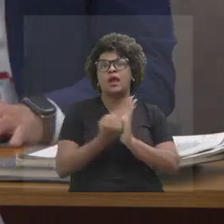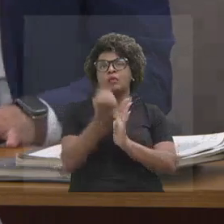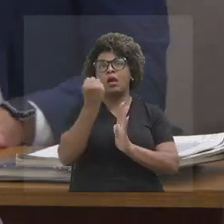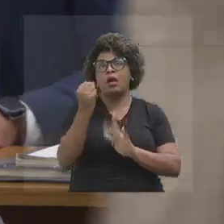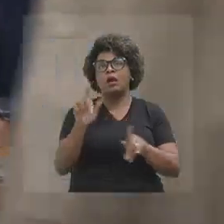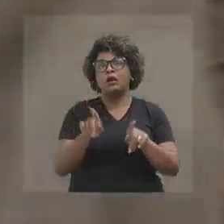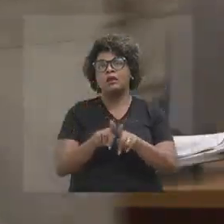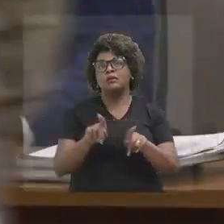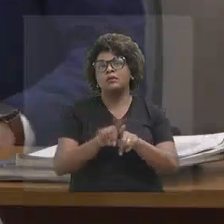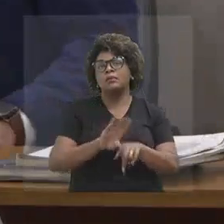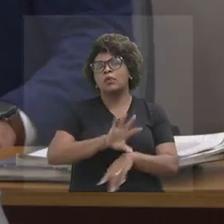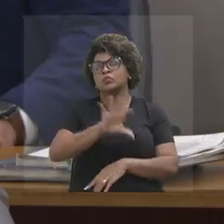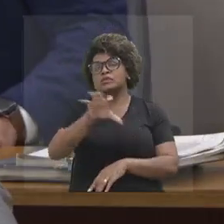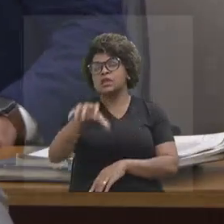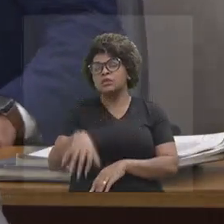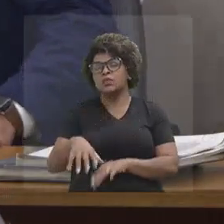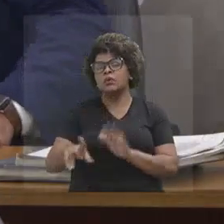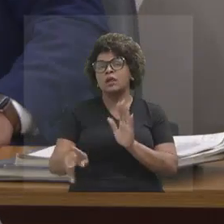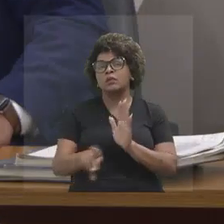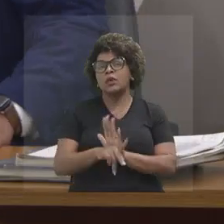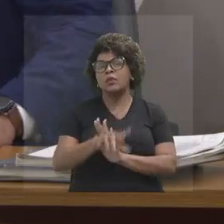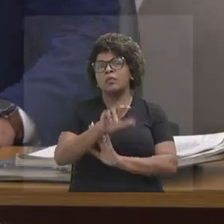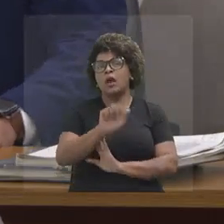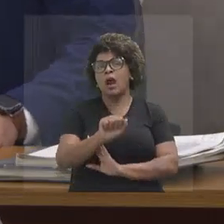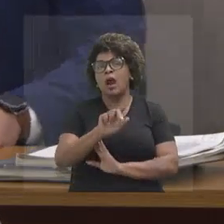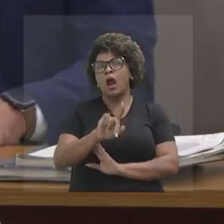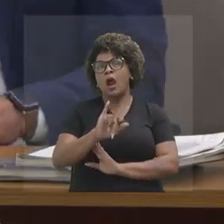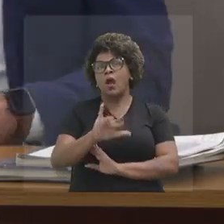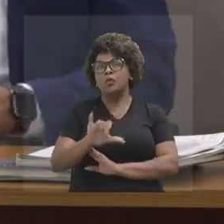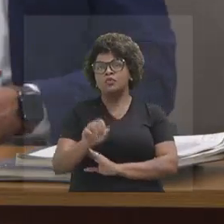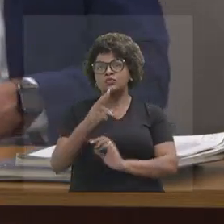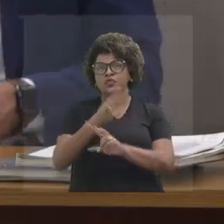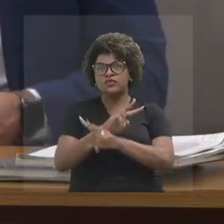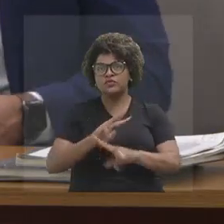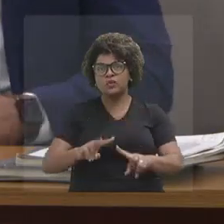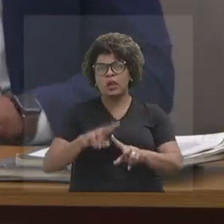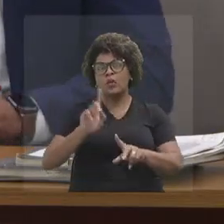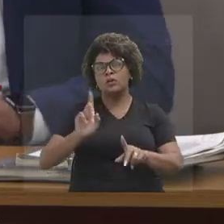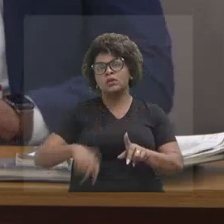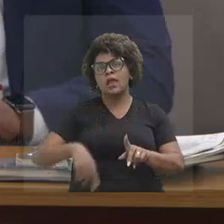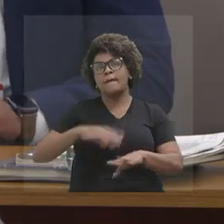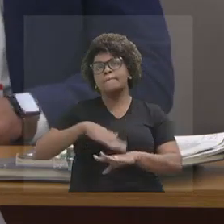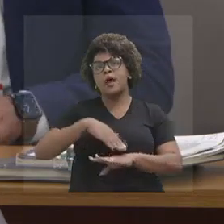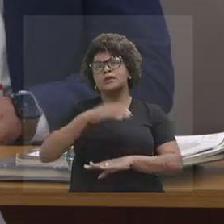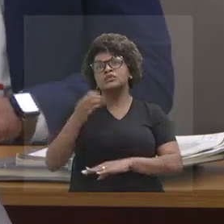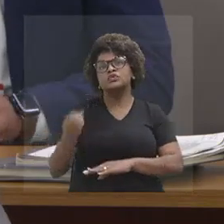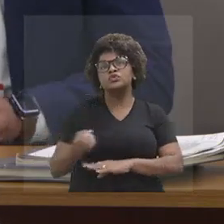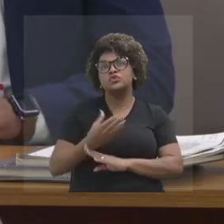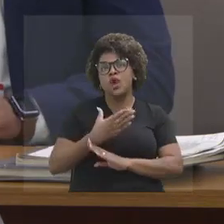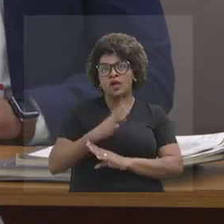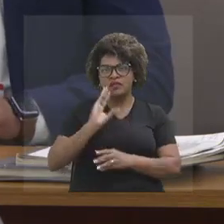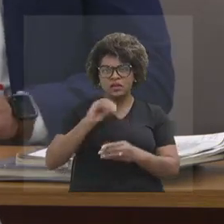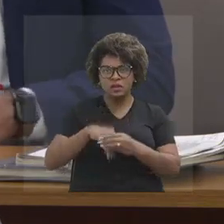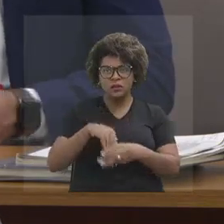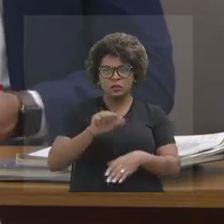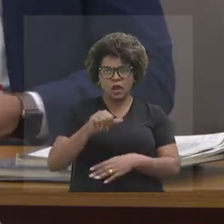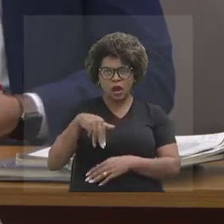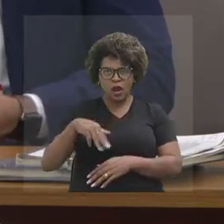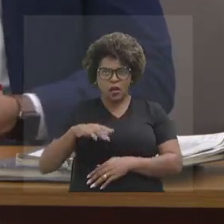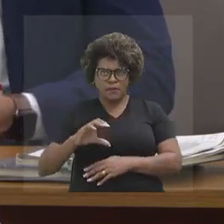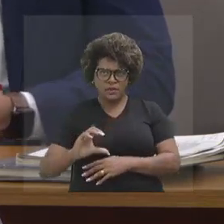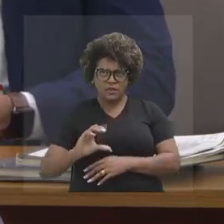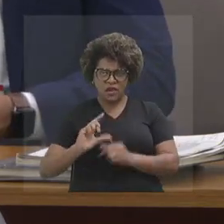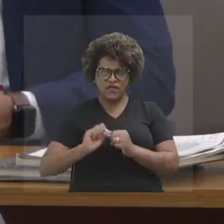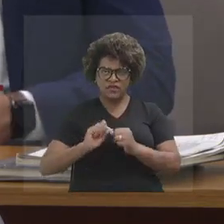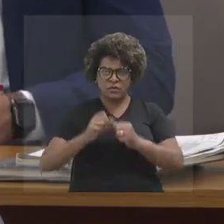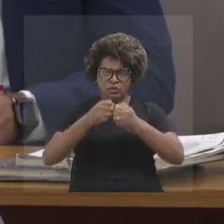setor audiovisual, que é uma diretoria que é a mais nova criada dentro da MC, gente trabalhou nesse organograma interno para que a gente pudesse ter